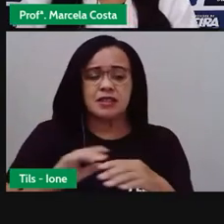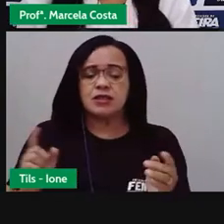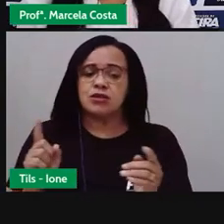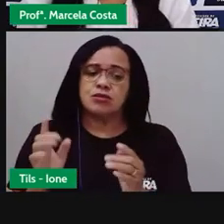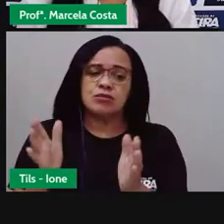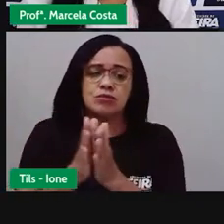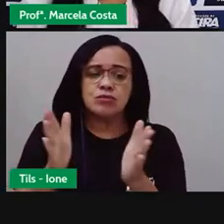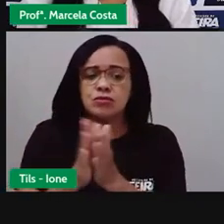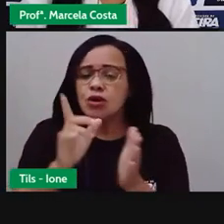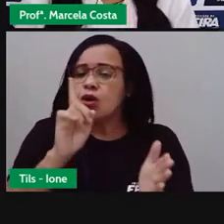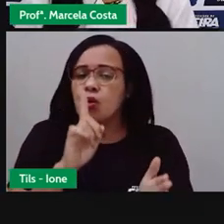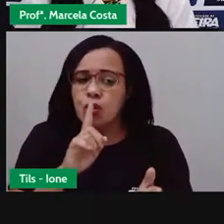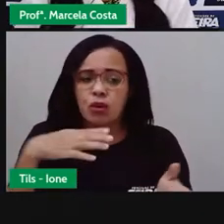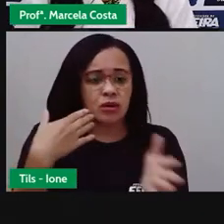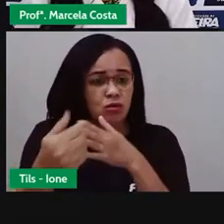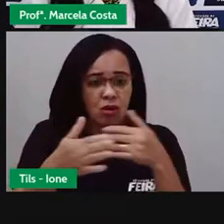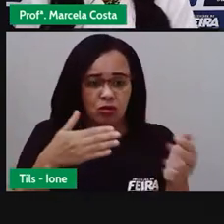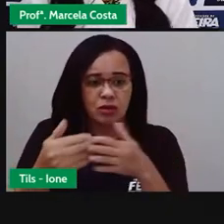celebração?